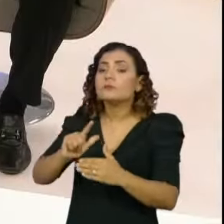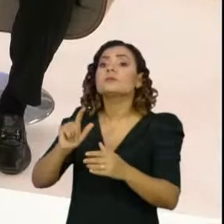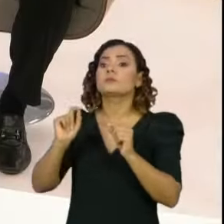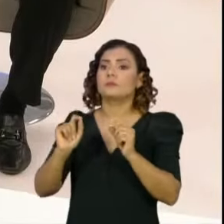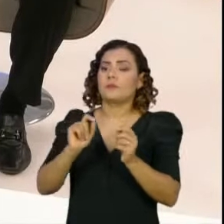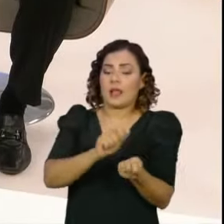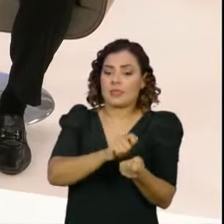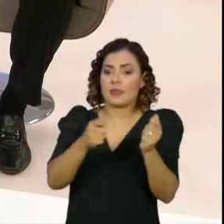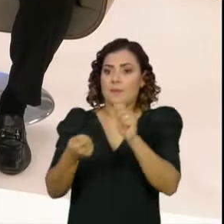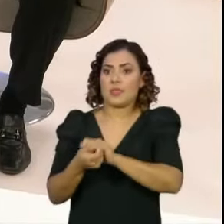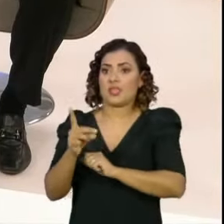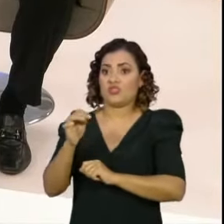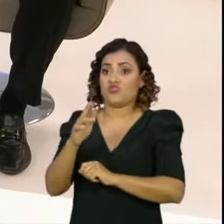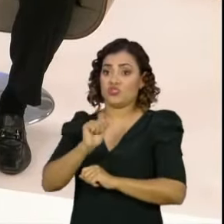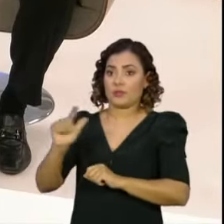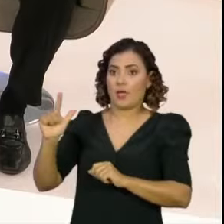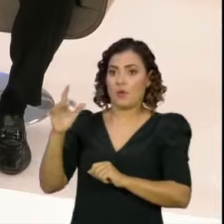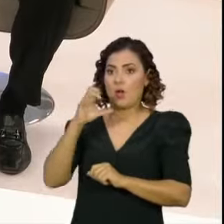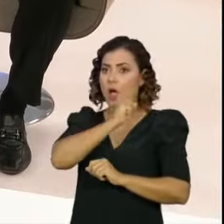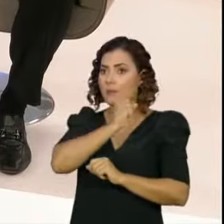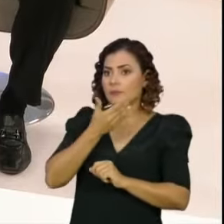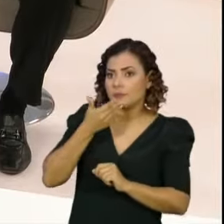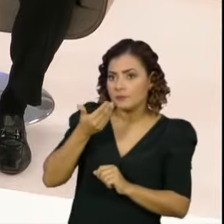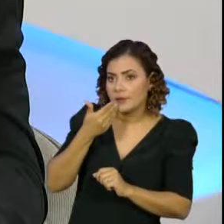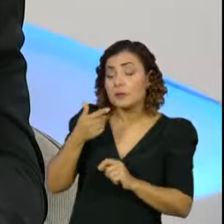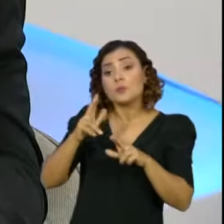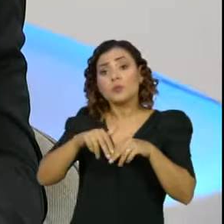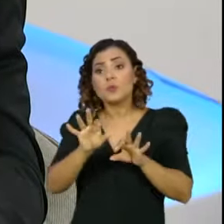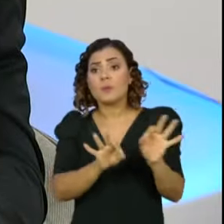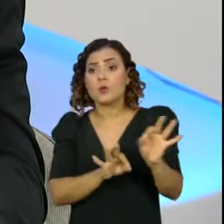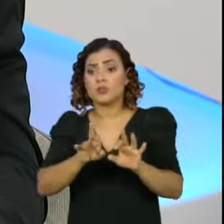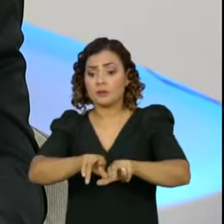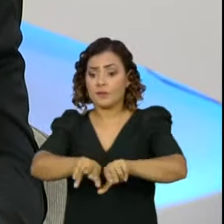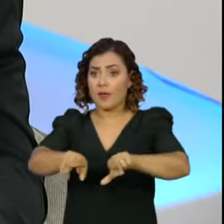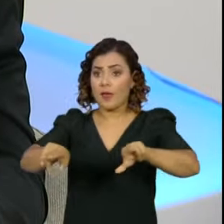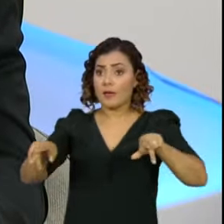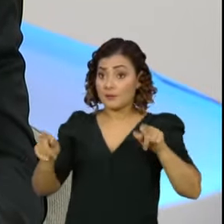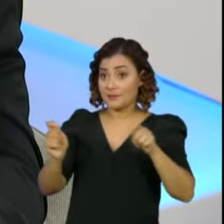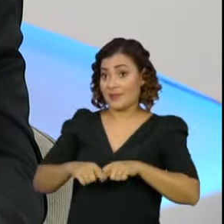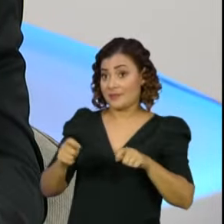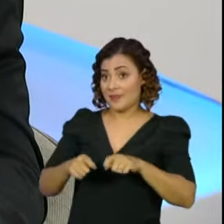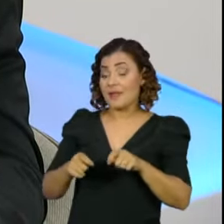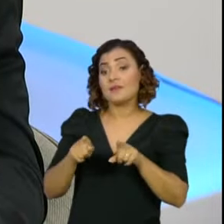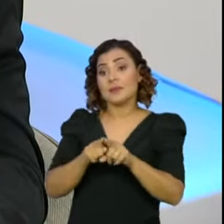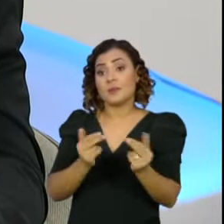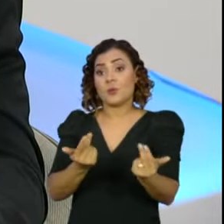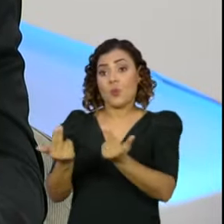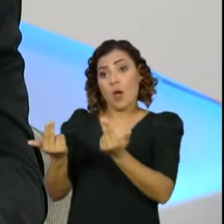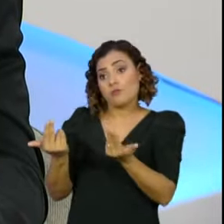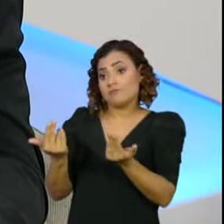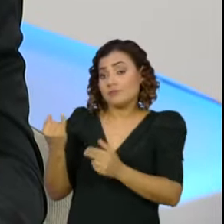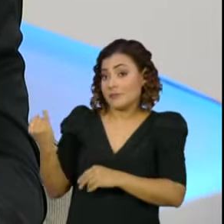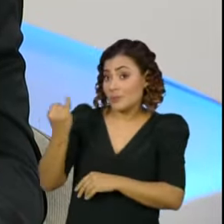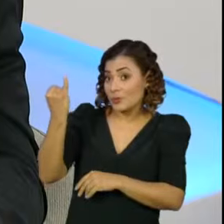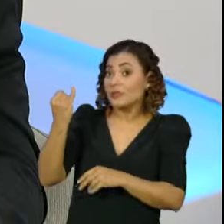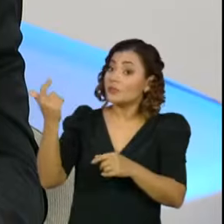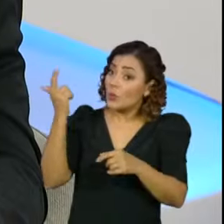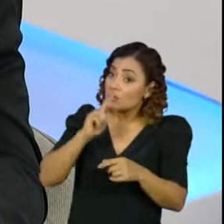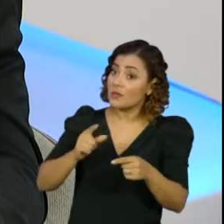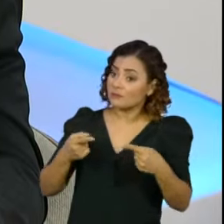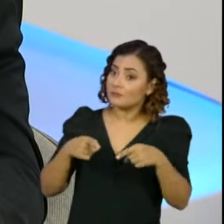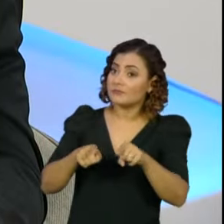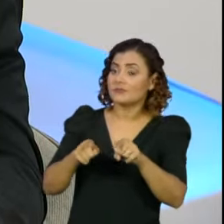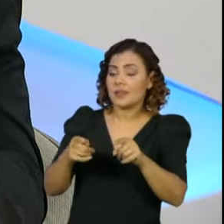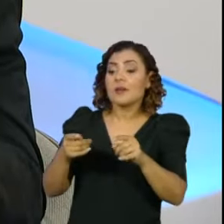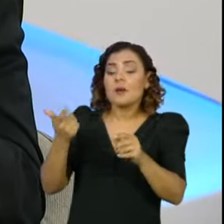digitalização dos seus procedimentos. Então, há projetos que são projetos chamados laterais, igualmente importantes, que podem ser concomitantemente